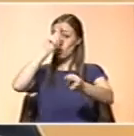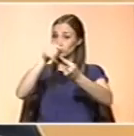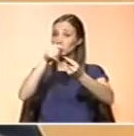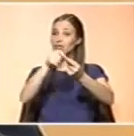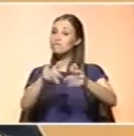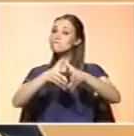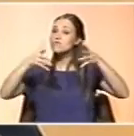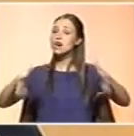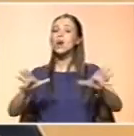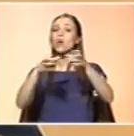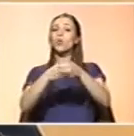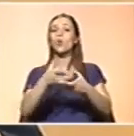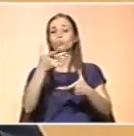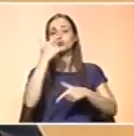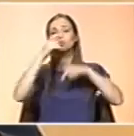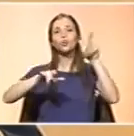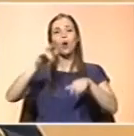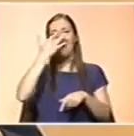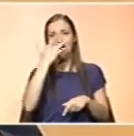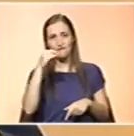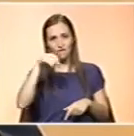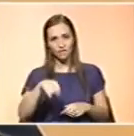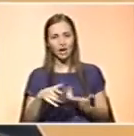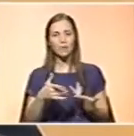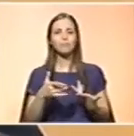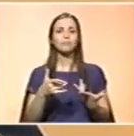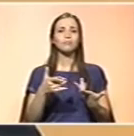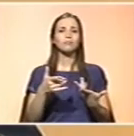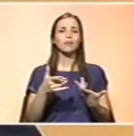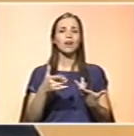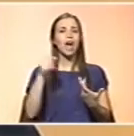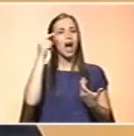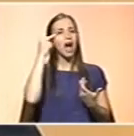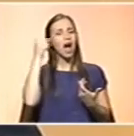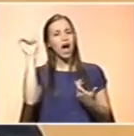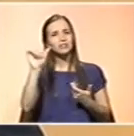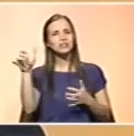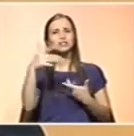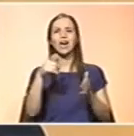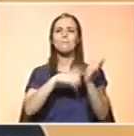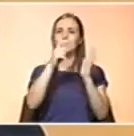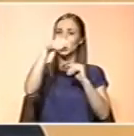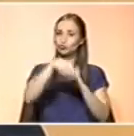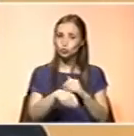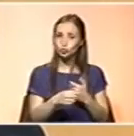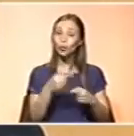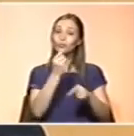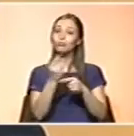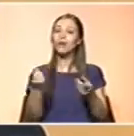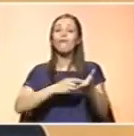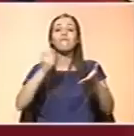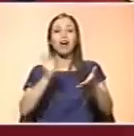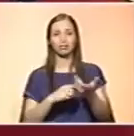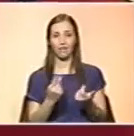a África, países em África, na Ásia, no Sudeste Asiático, na América do Sul. Onde há carências nutricionais